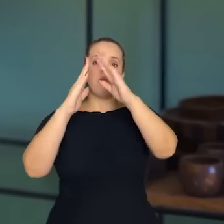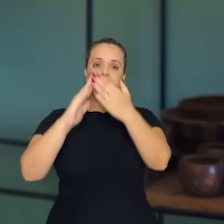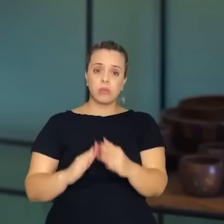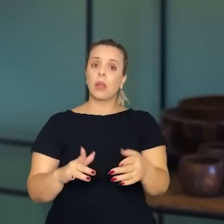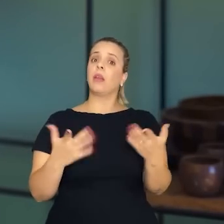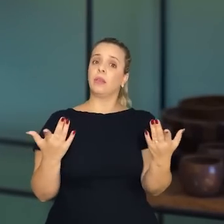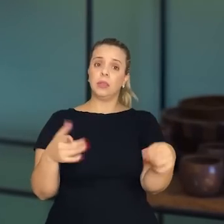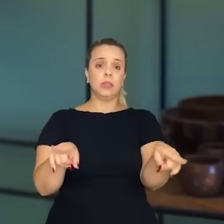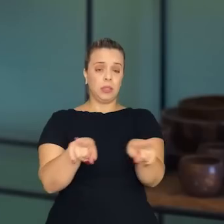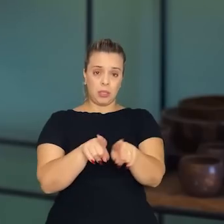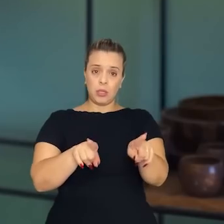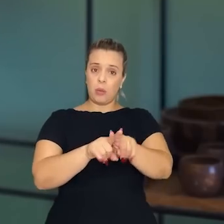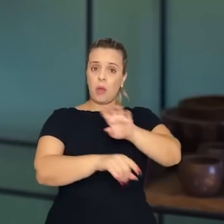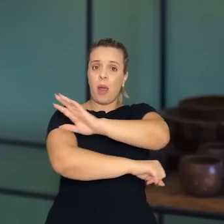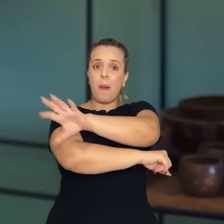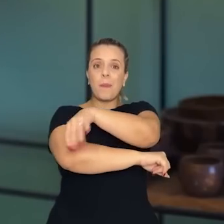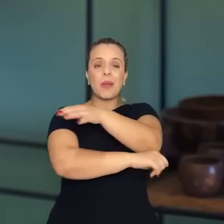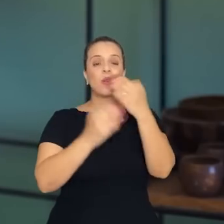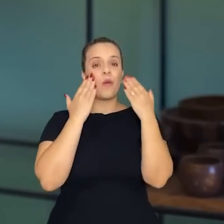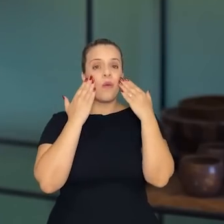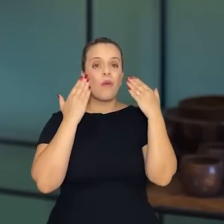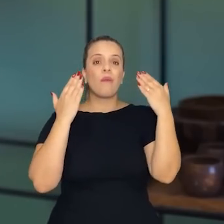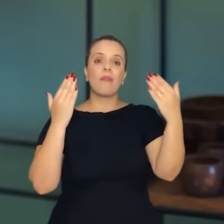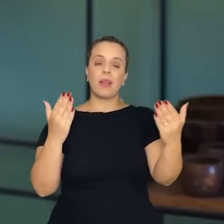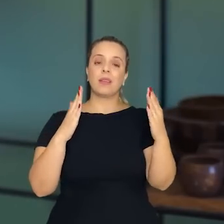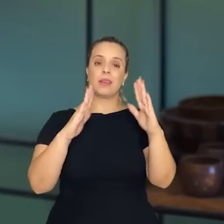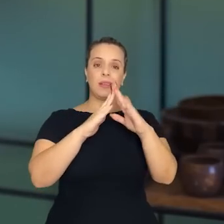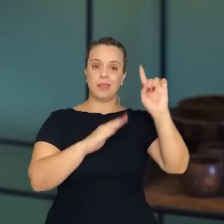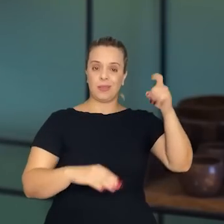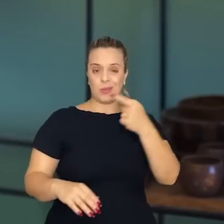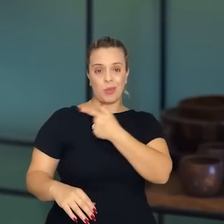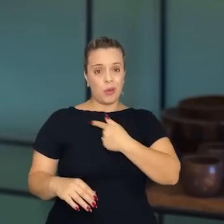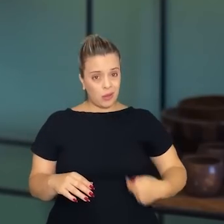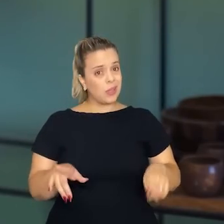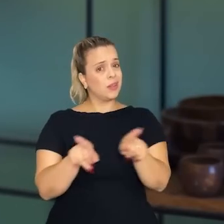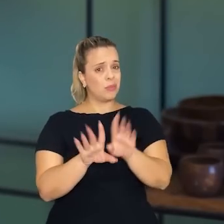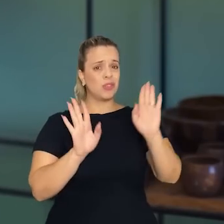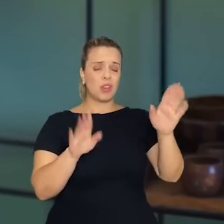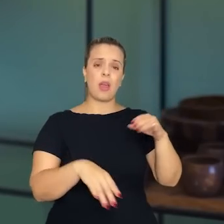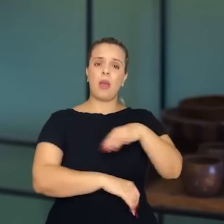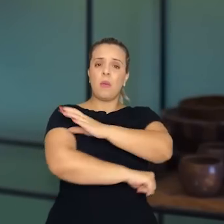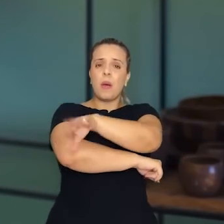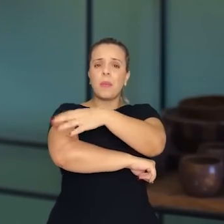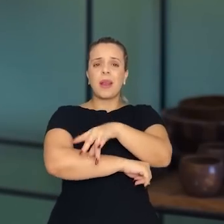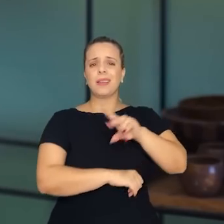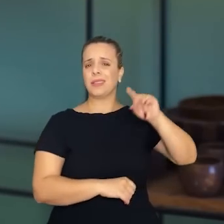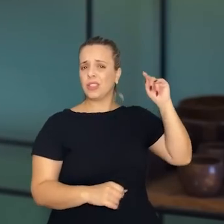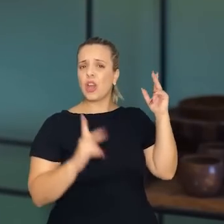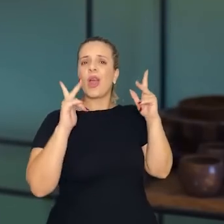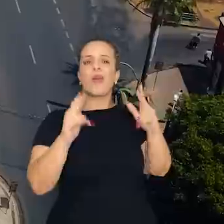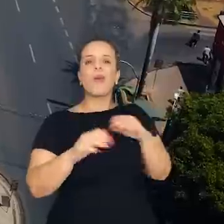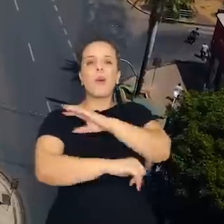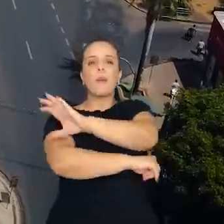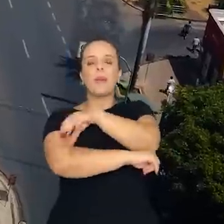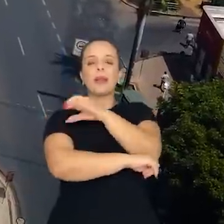praça, a praça em frente, o palácio, que era também uma praça antiga, modo da Praça Piranga, também foi